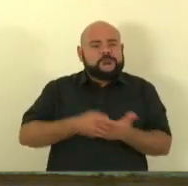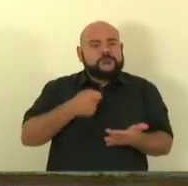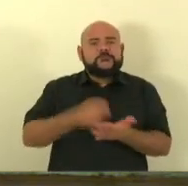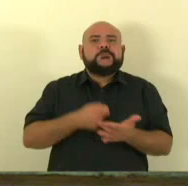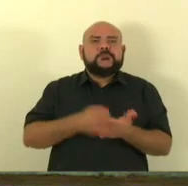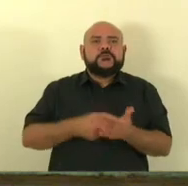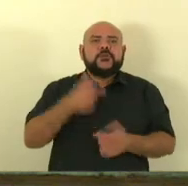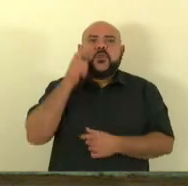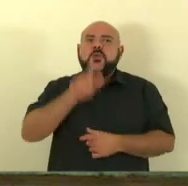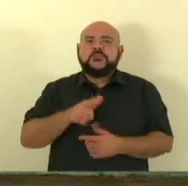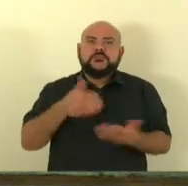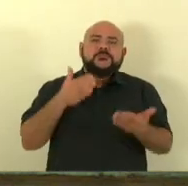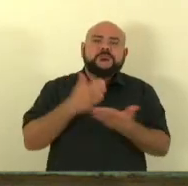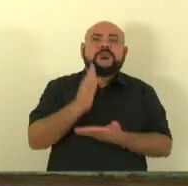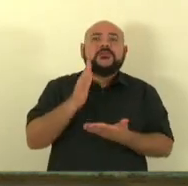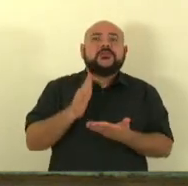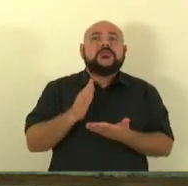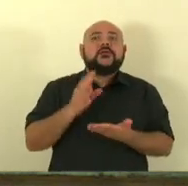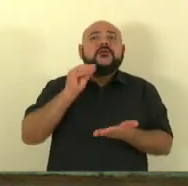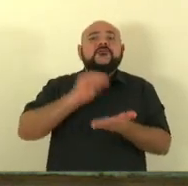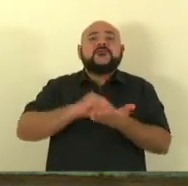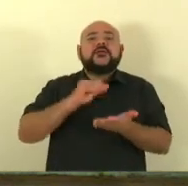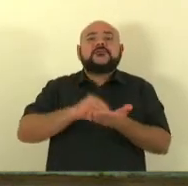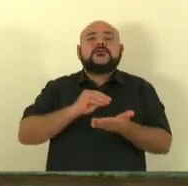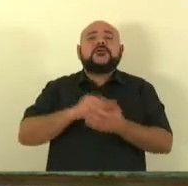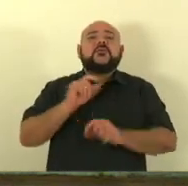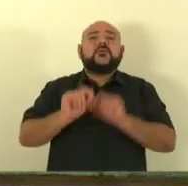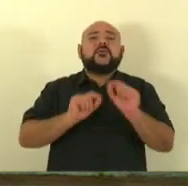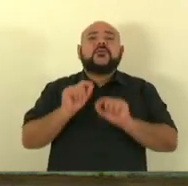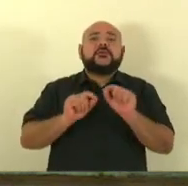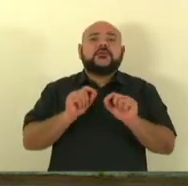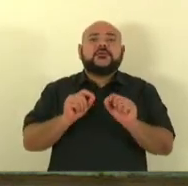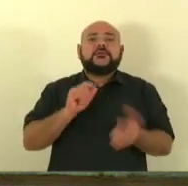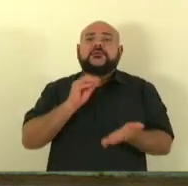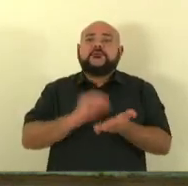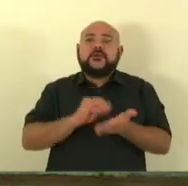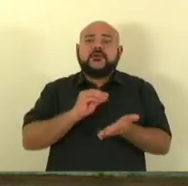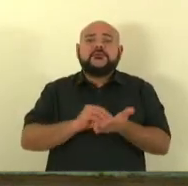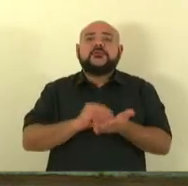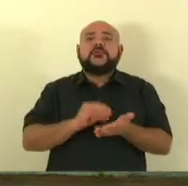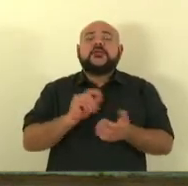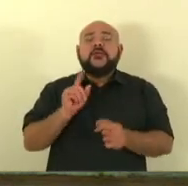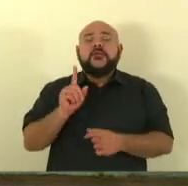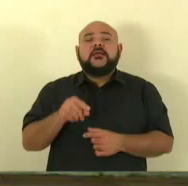lá só está faltando só está faltando é